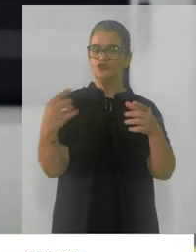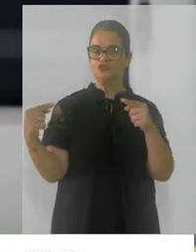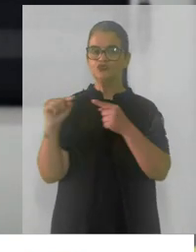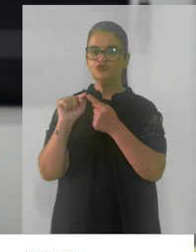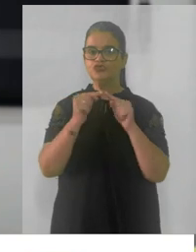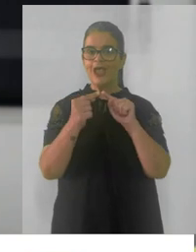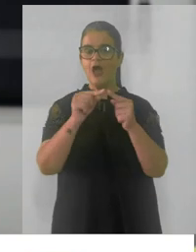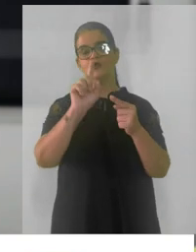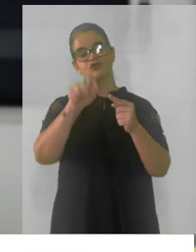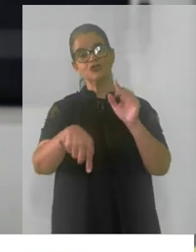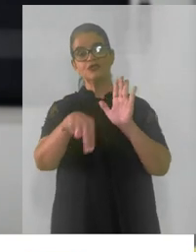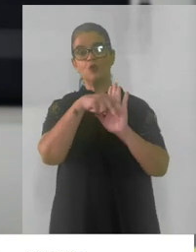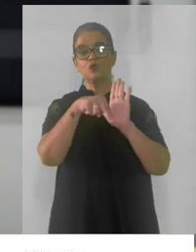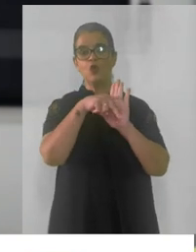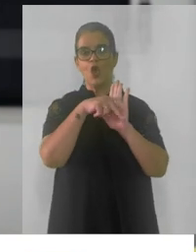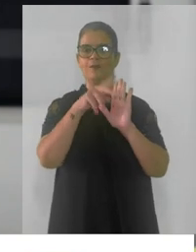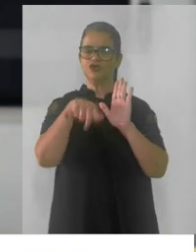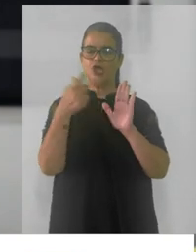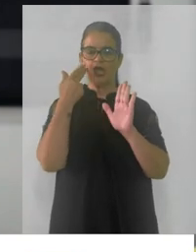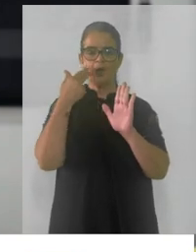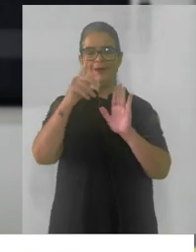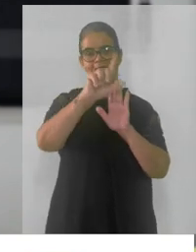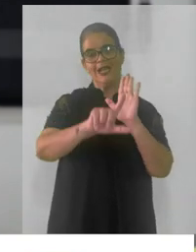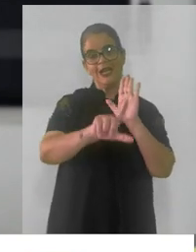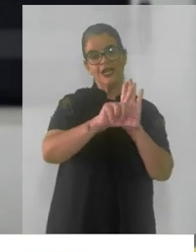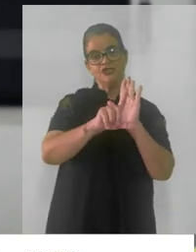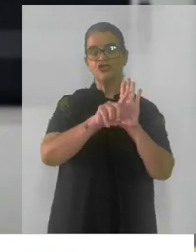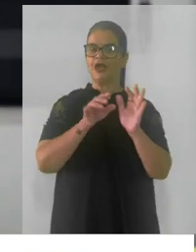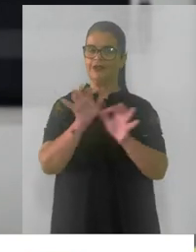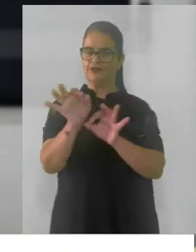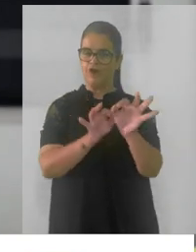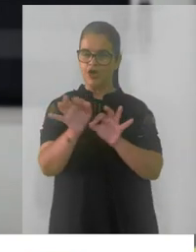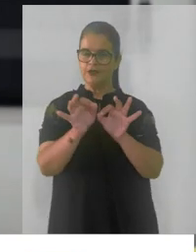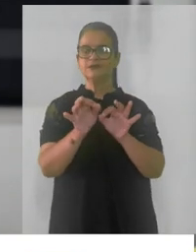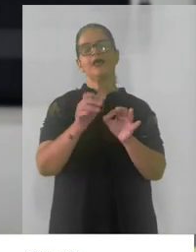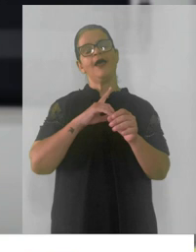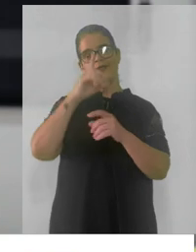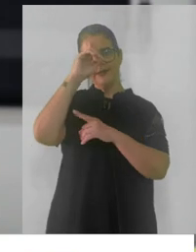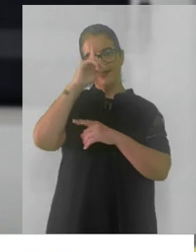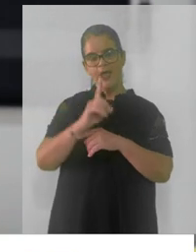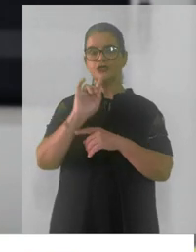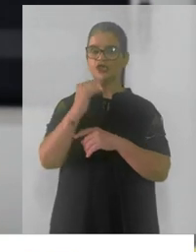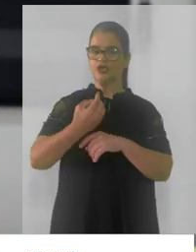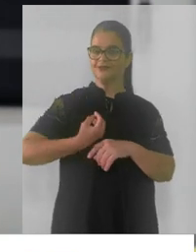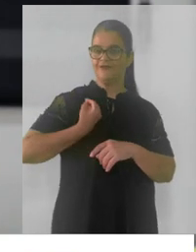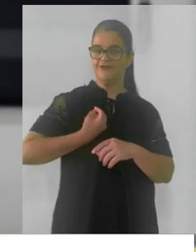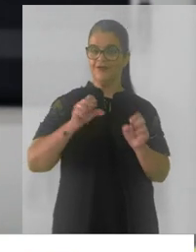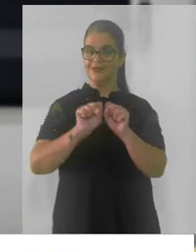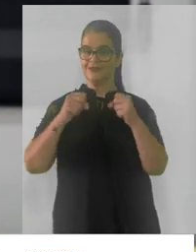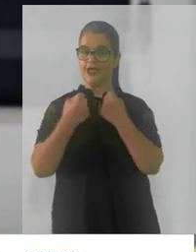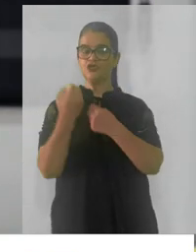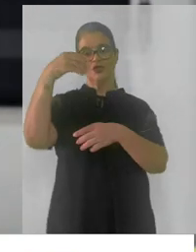que são as normas, geralmente legislativas, organizadas que regem a nossa vivência em sociedade.